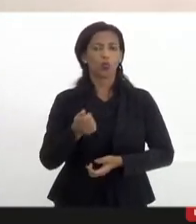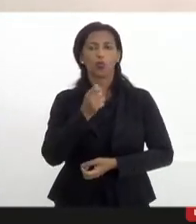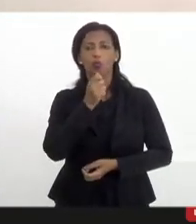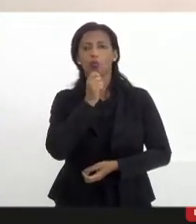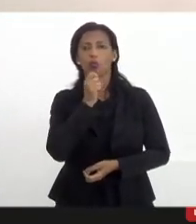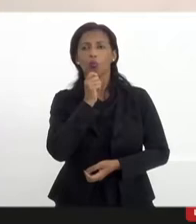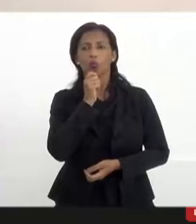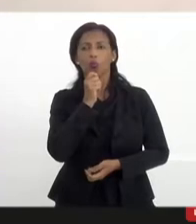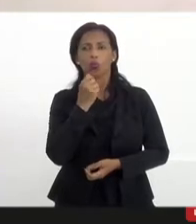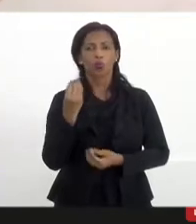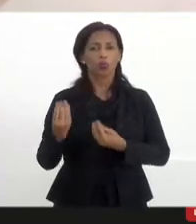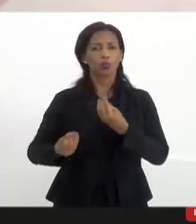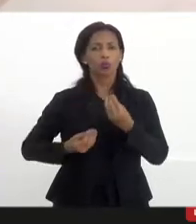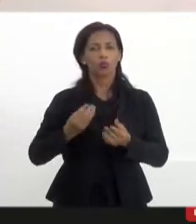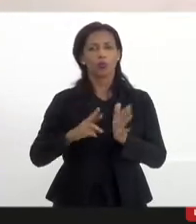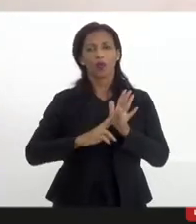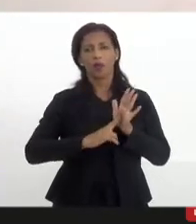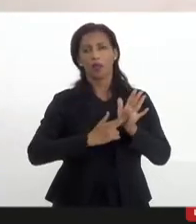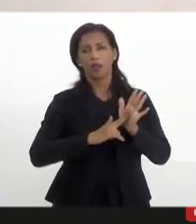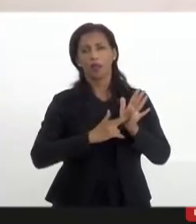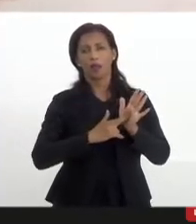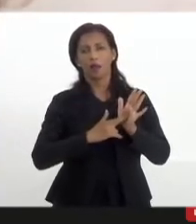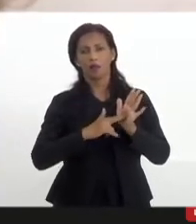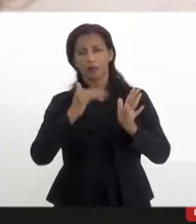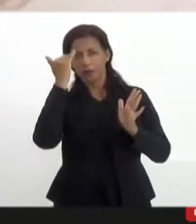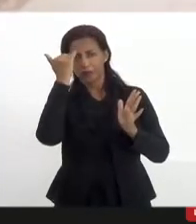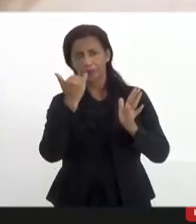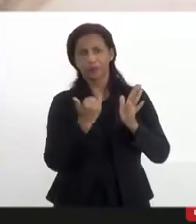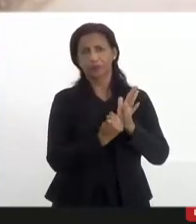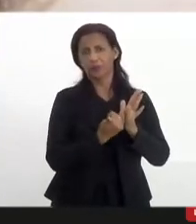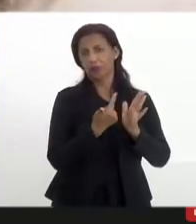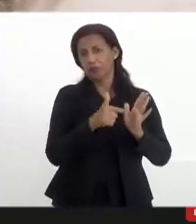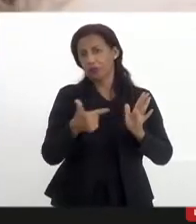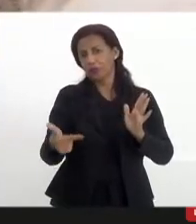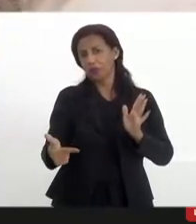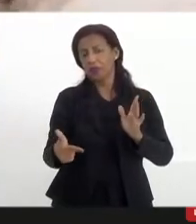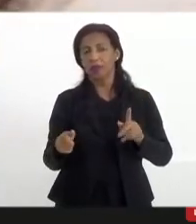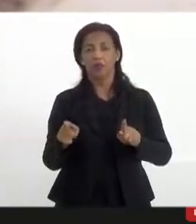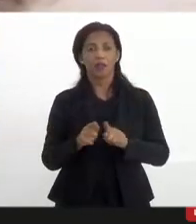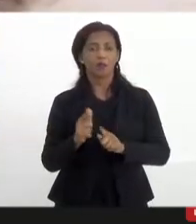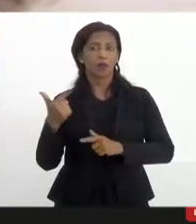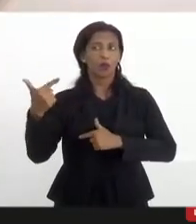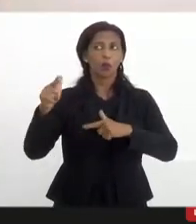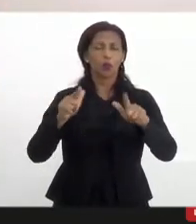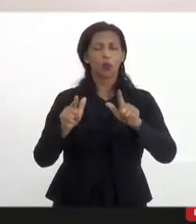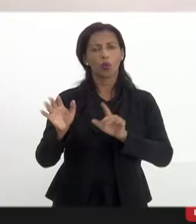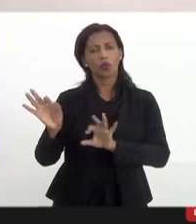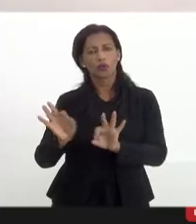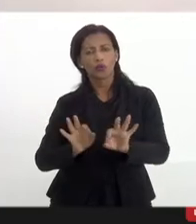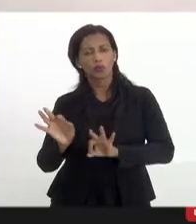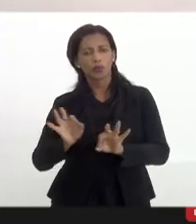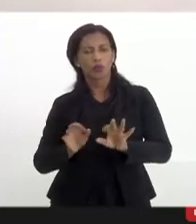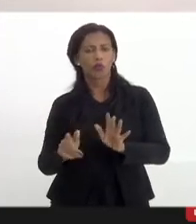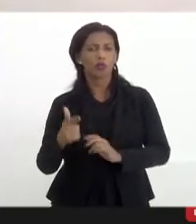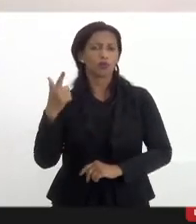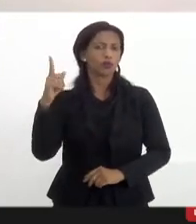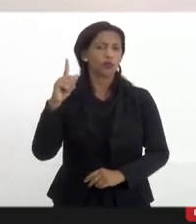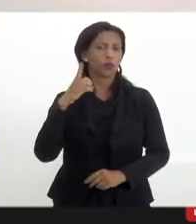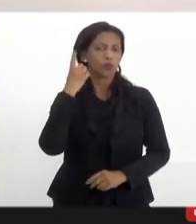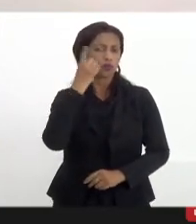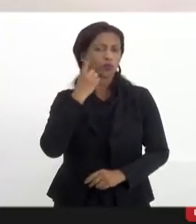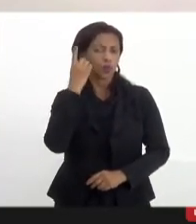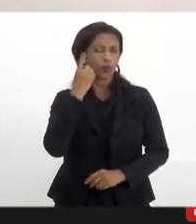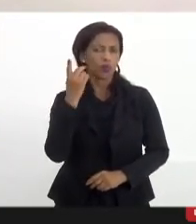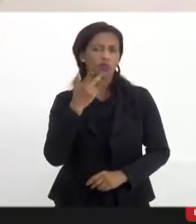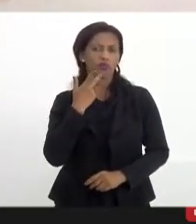sua regulamentação, o seu cumprimento efetivo, bem como outros projetos de autoria de outros deputados aqui